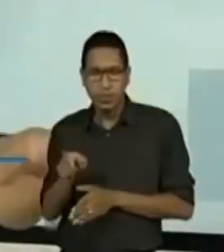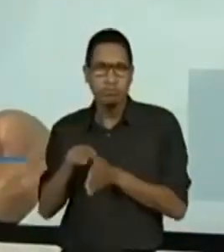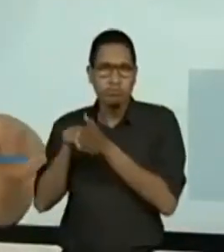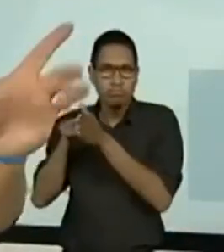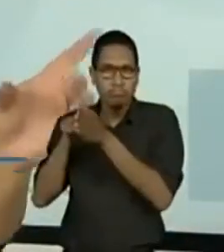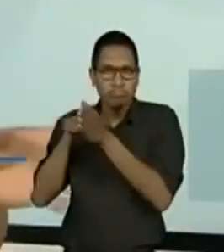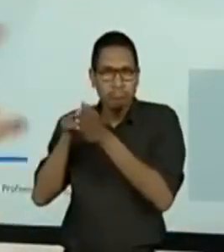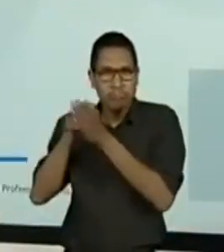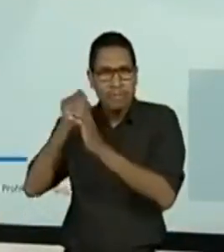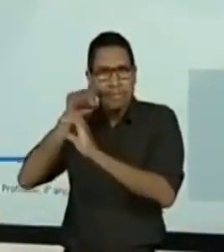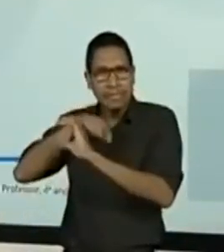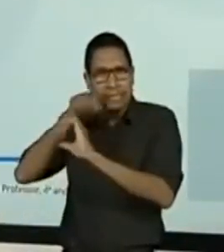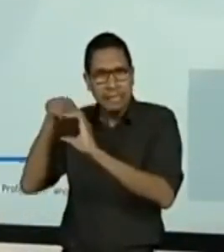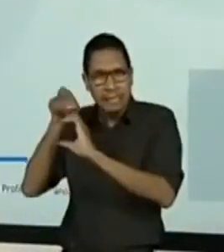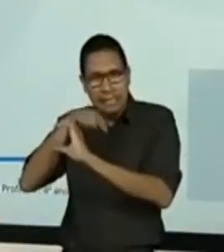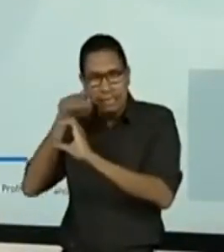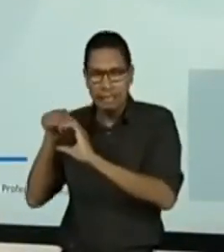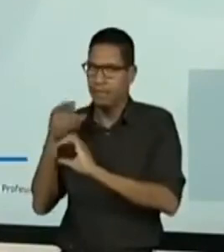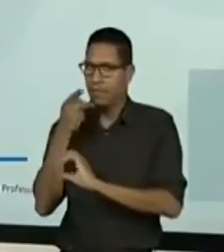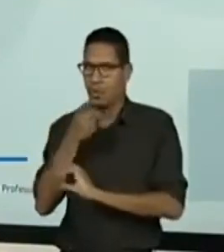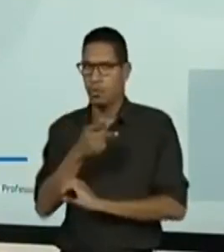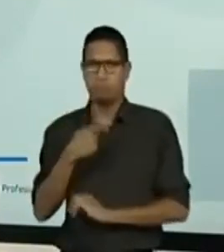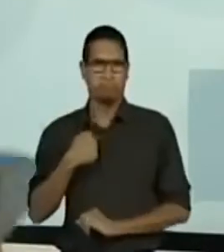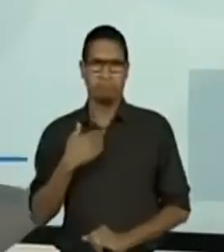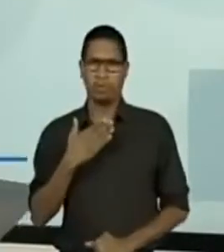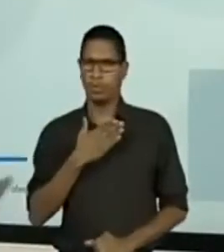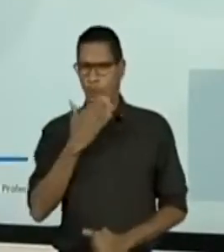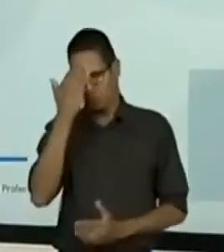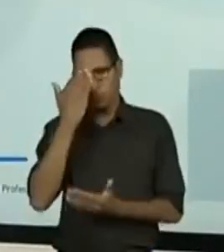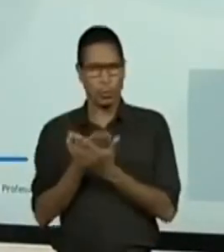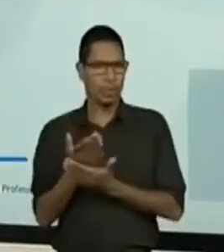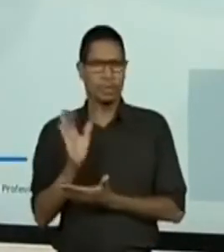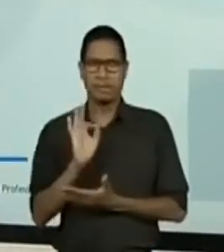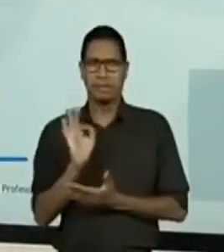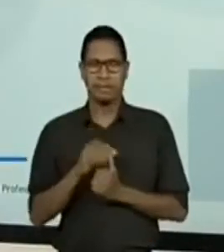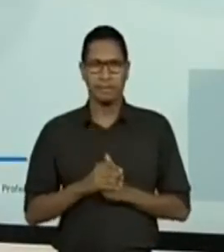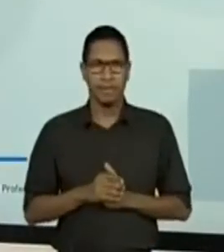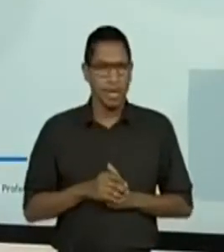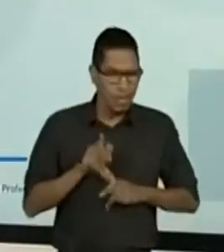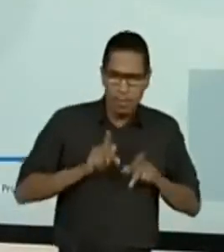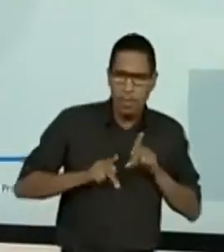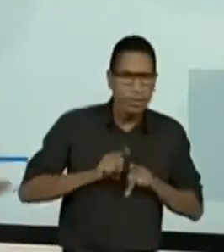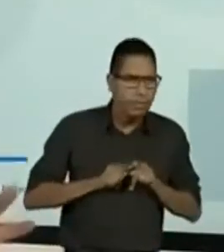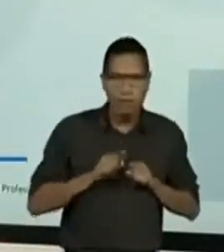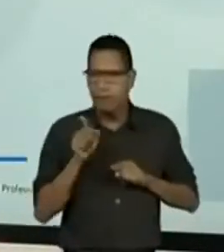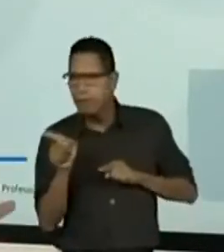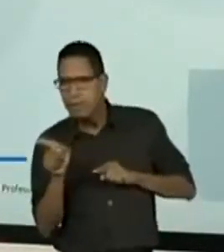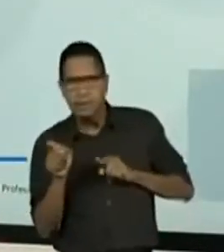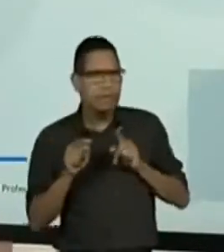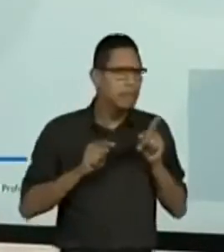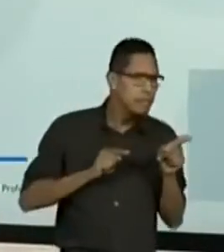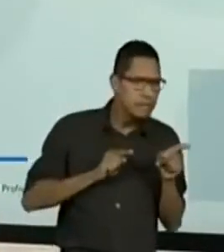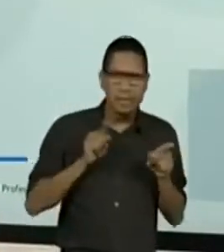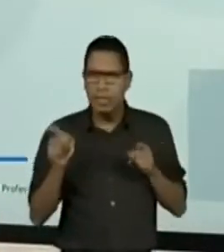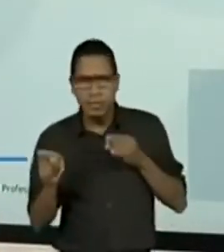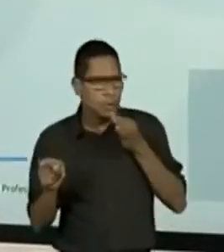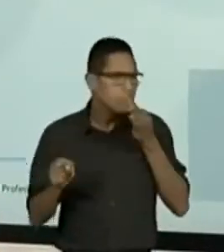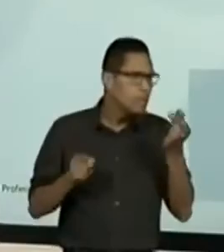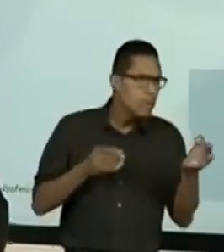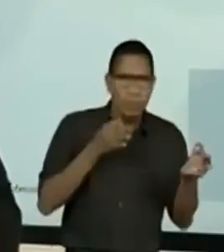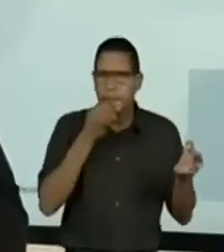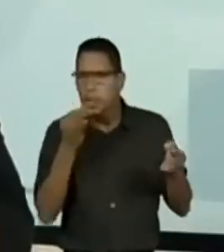astrônomos, que não acreditavam. E a população ficava dividida entre estas opiniões.